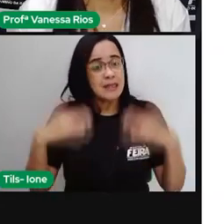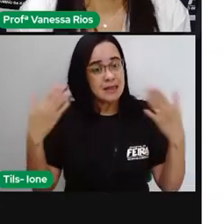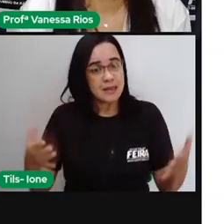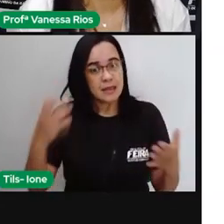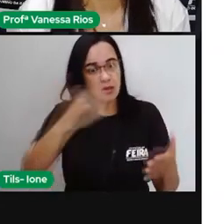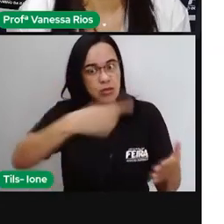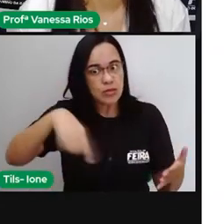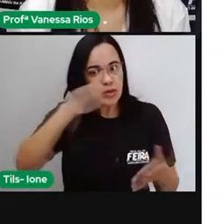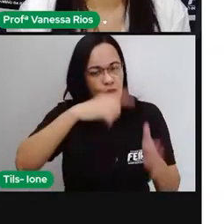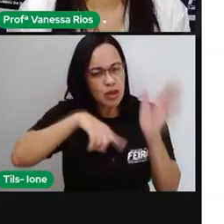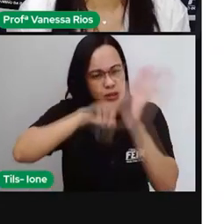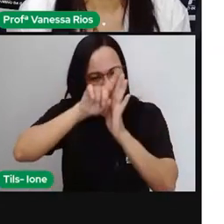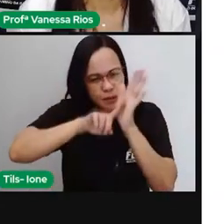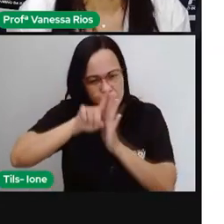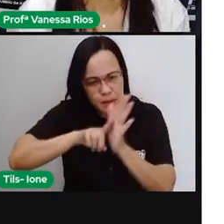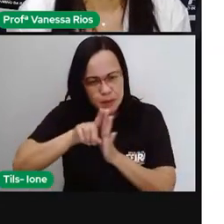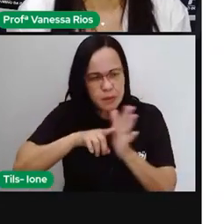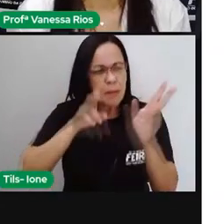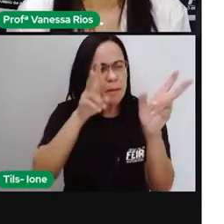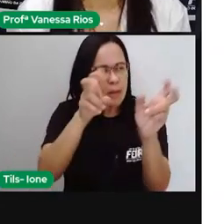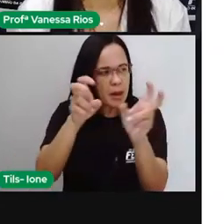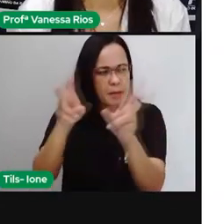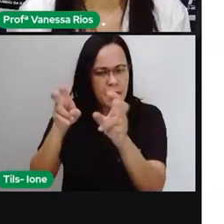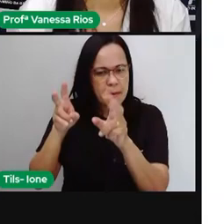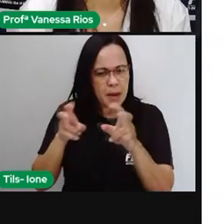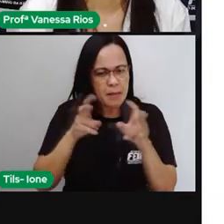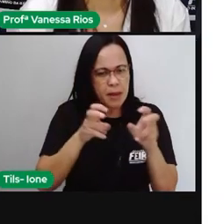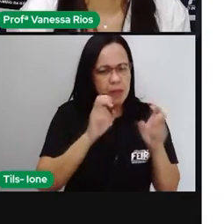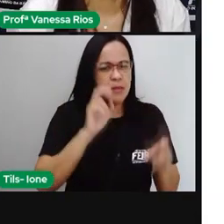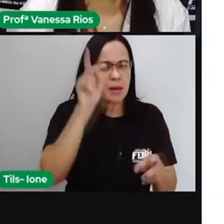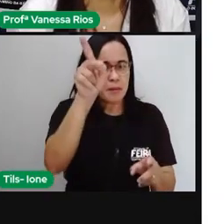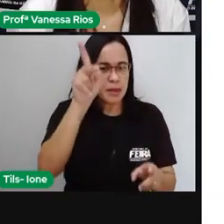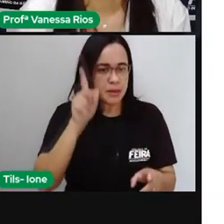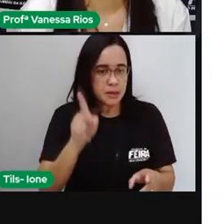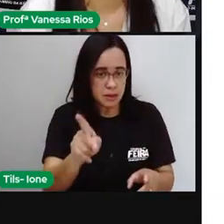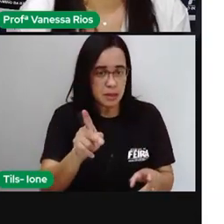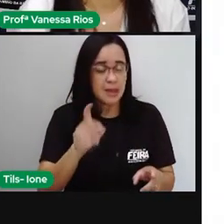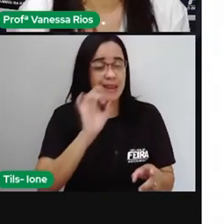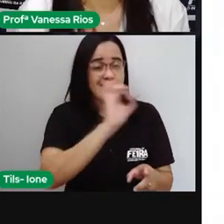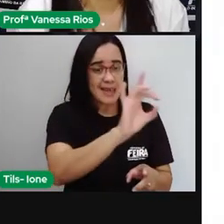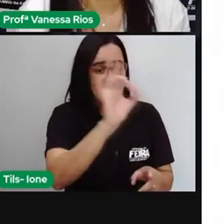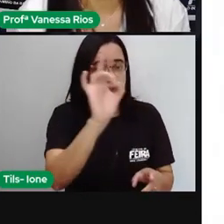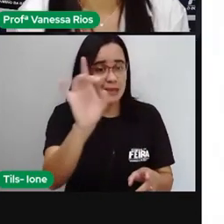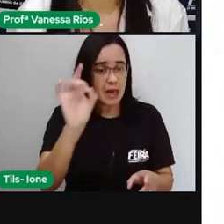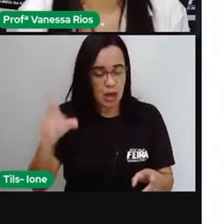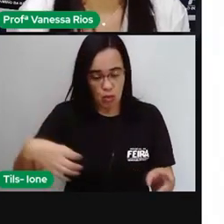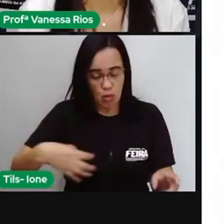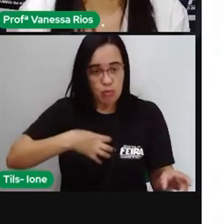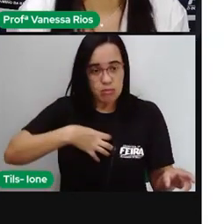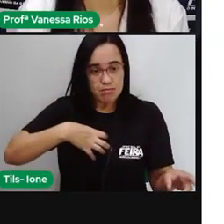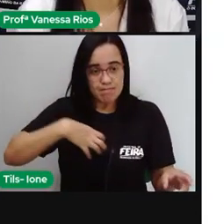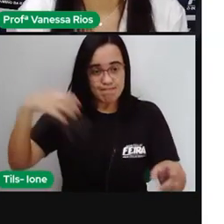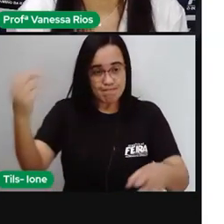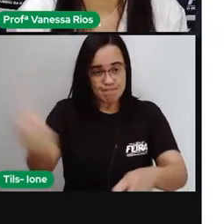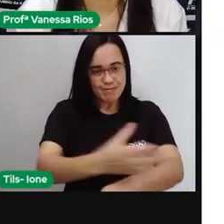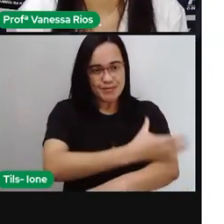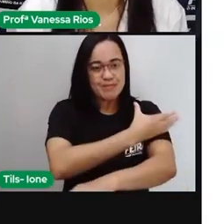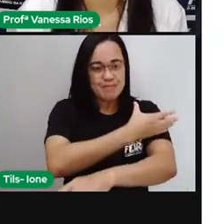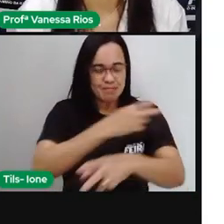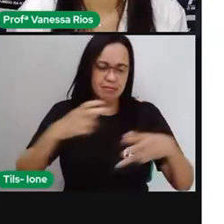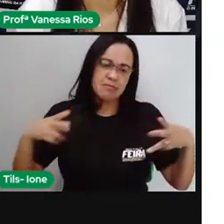aí essas obras, a gente percebe isso, né, muito do nosso subjetivo, da nossa emoção e que é particular.